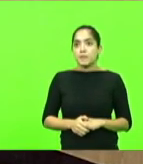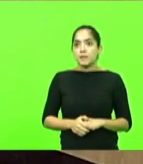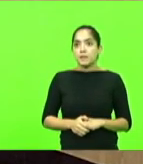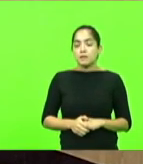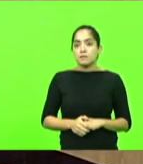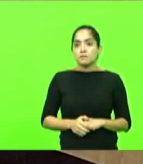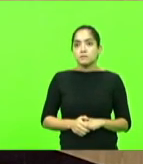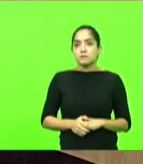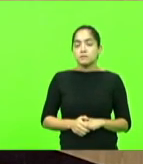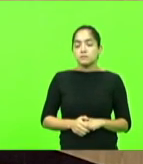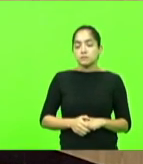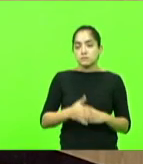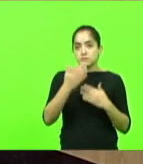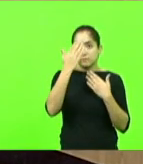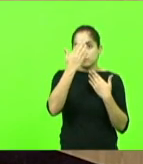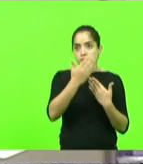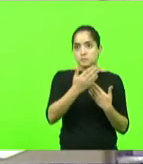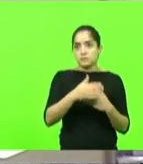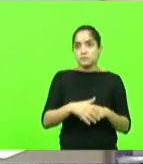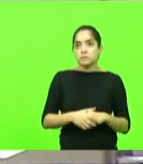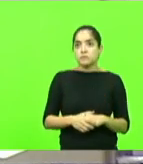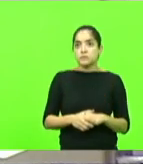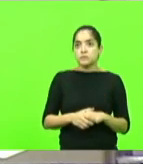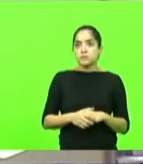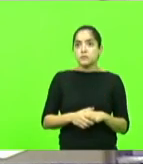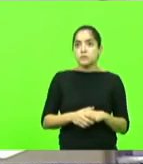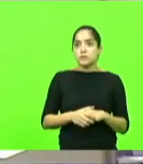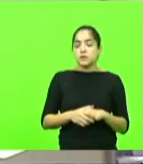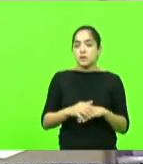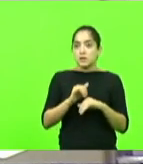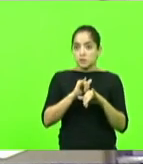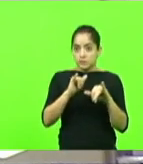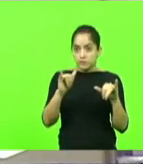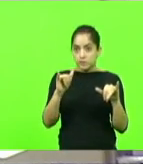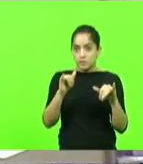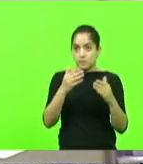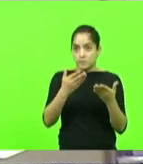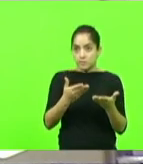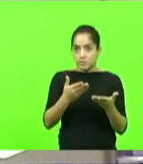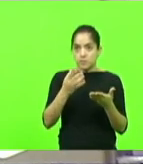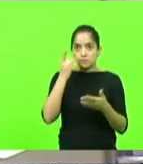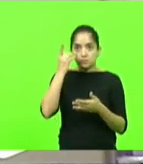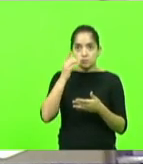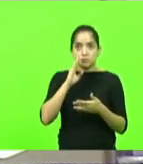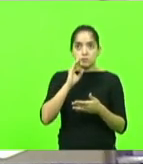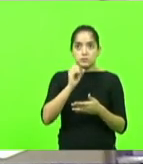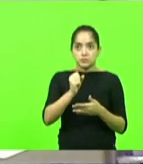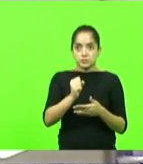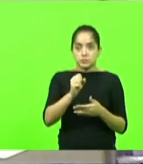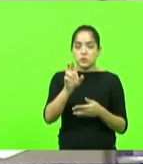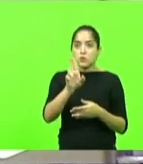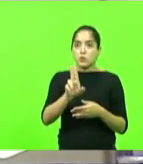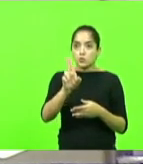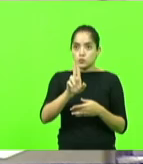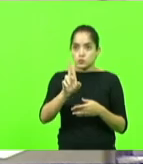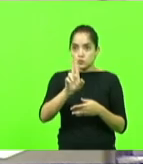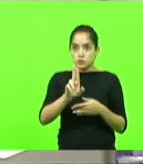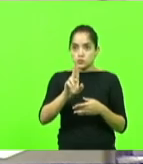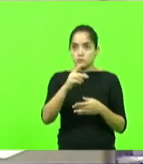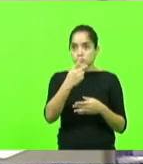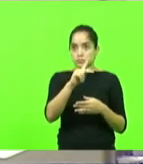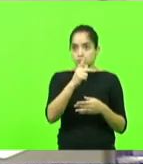Obrigado, deputado Cuboquino. Informar a V. Exª que o Bruno de Souza usou o horário do seu partido